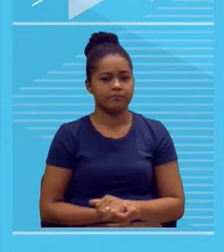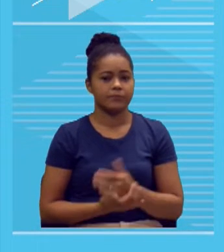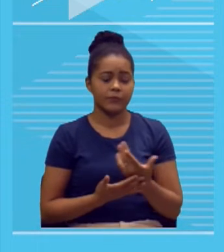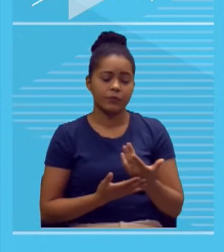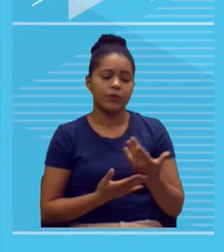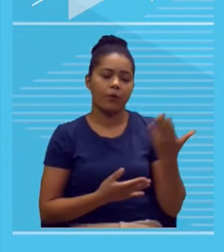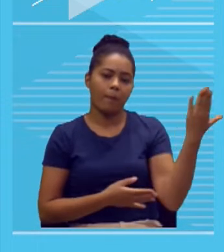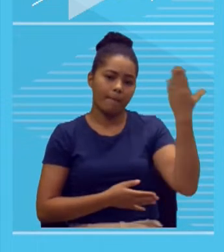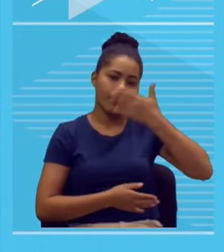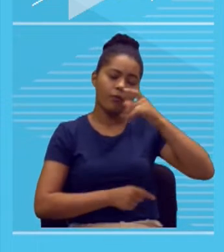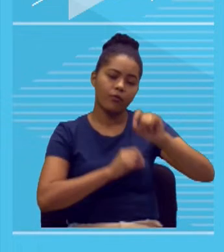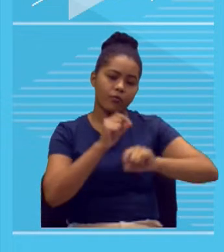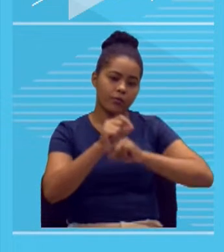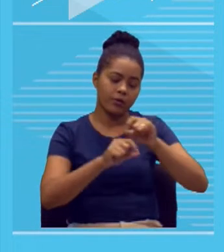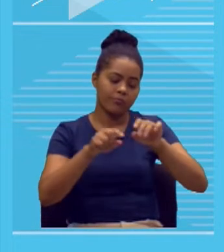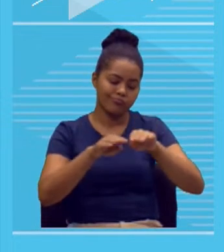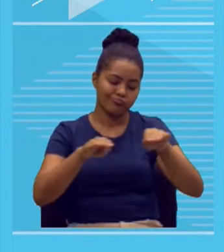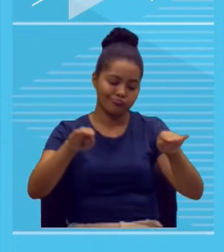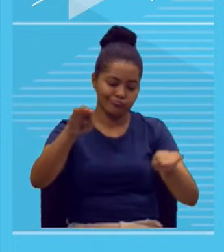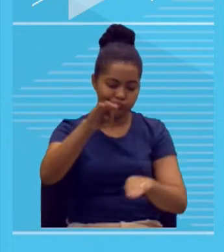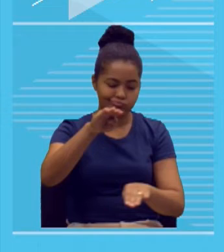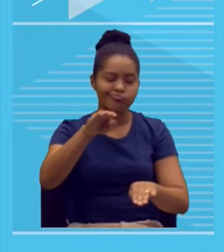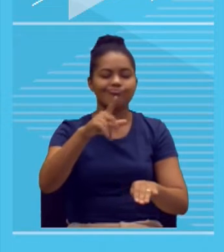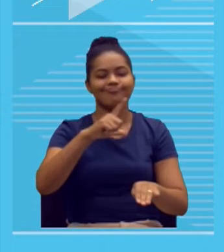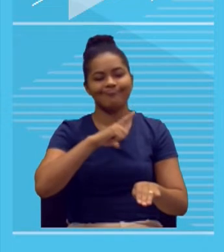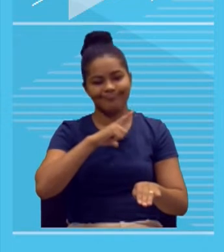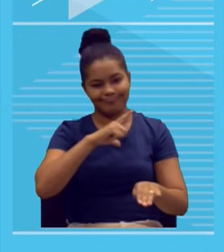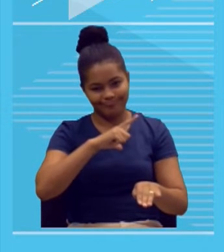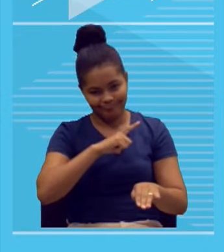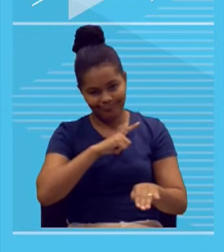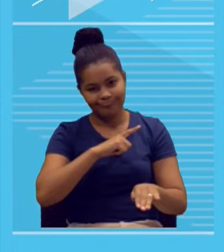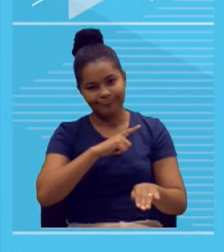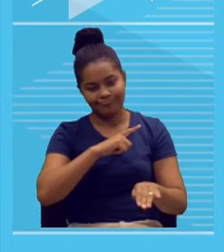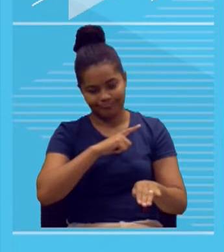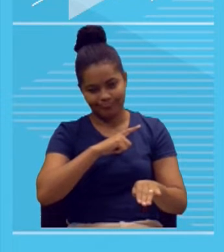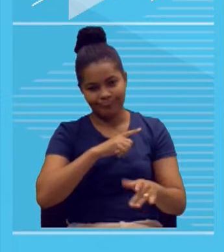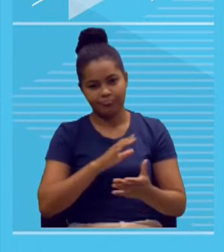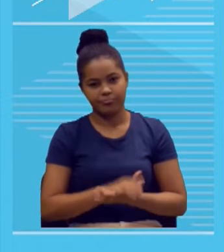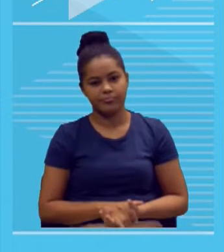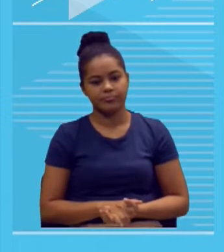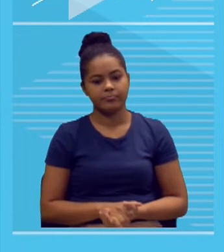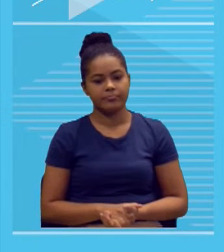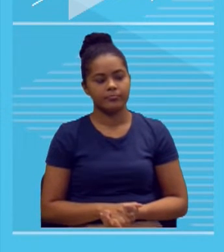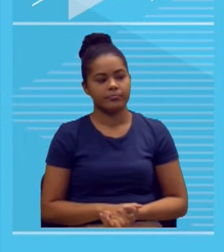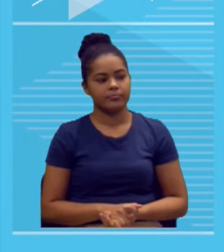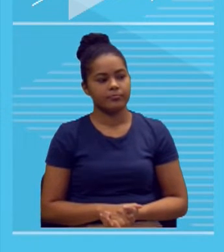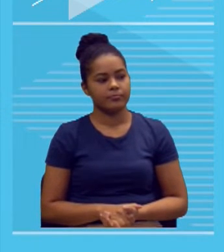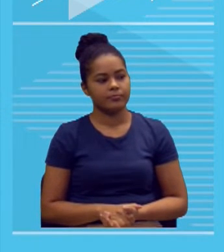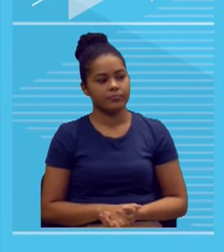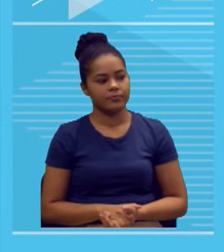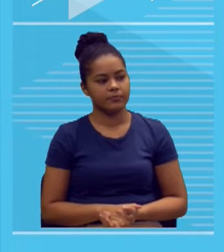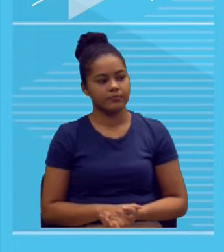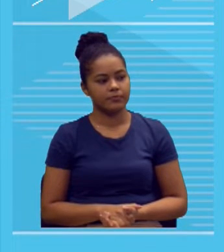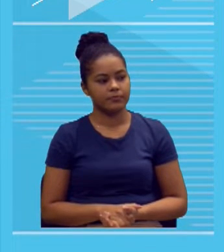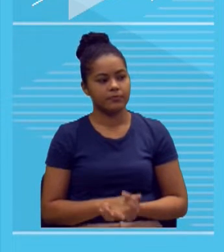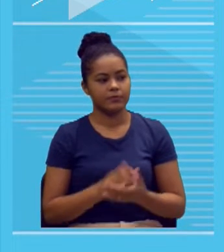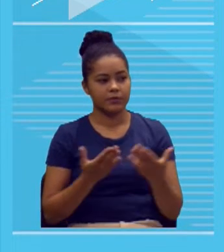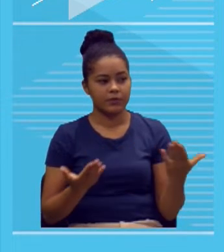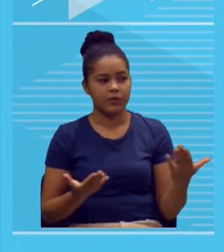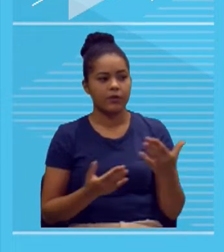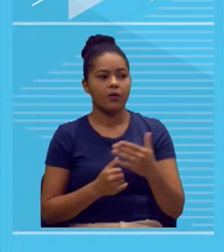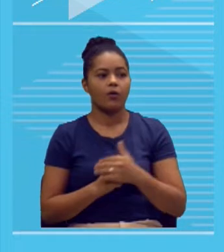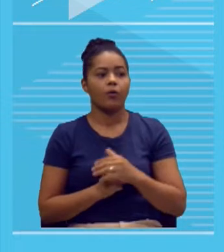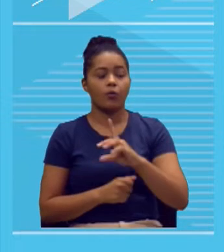abastadas. Ou seja, prova que de fato o acesso ao cinema não é democrático. Tá bom? Aí o argumento 2 você iria